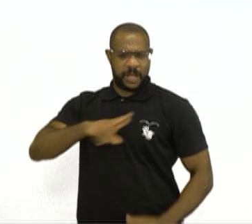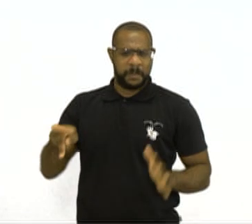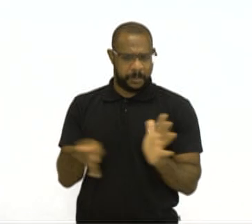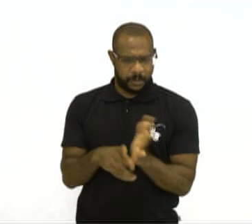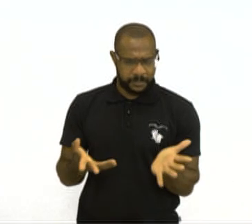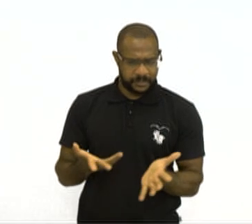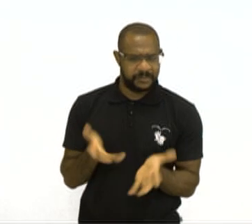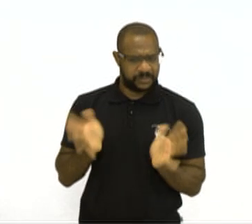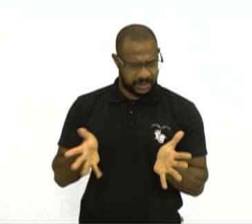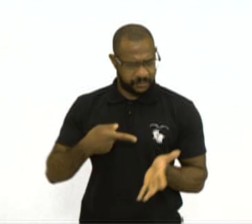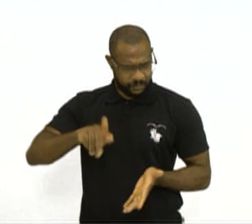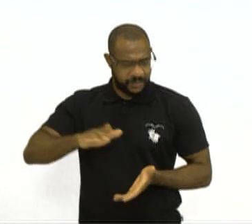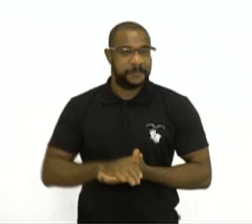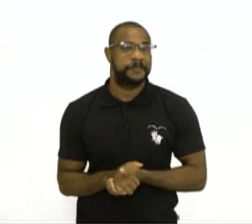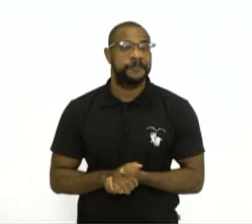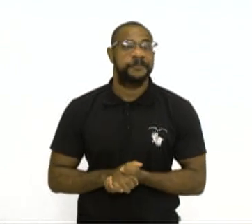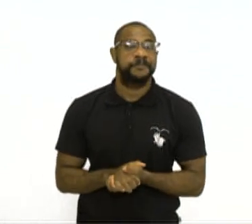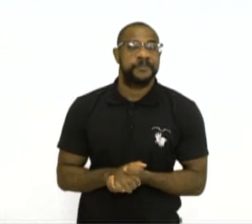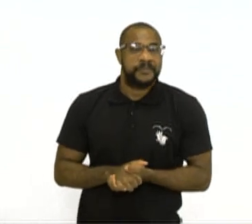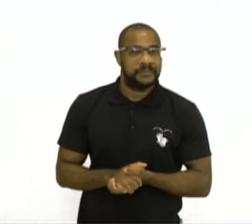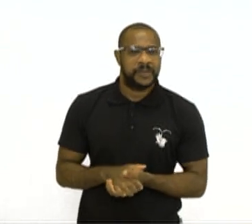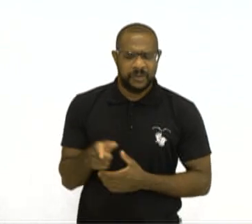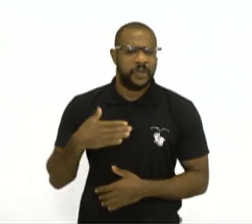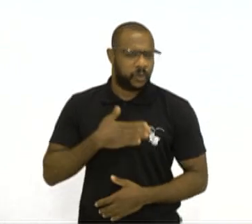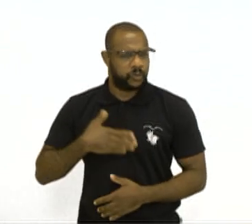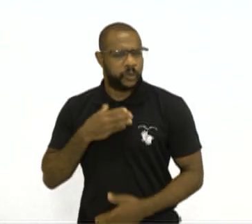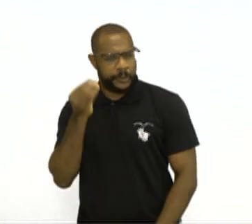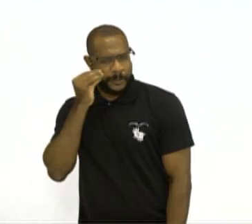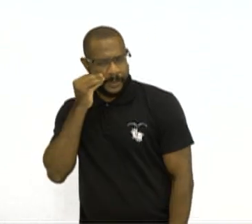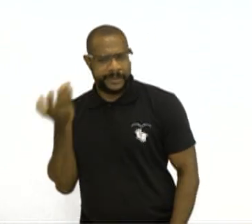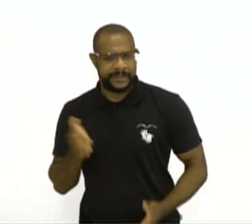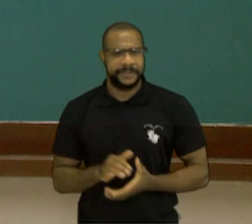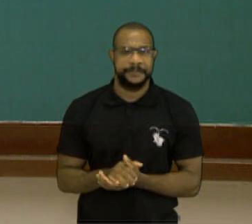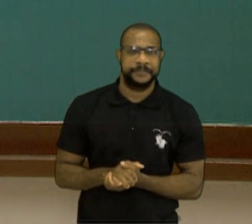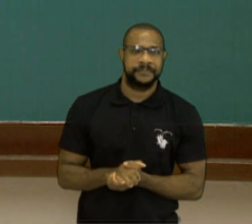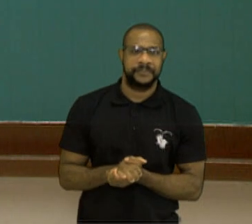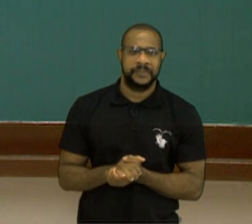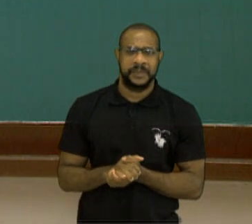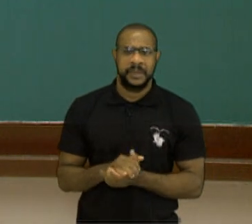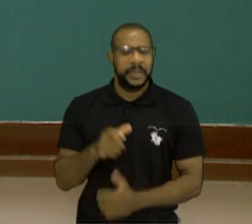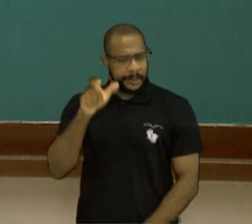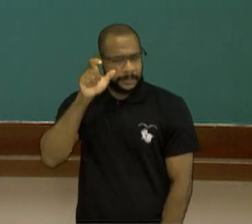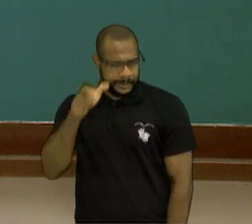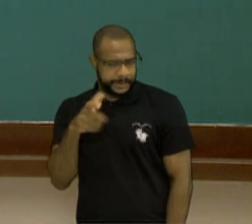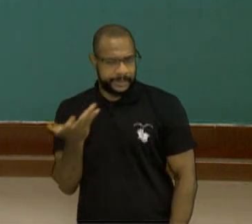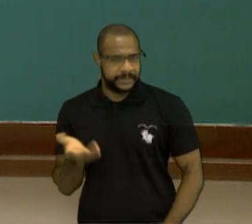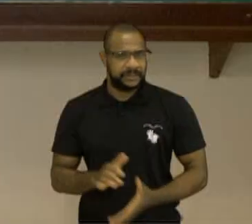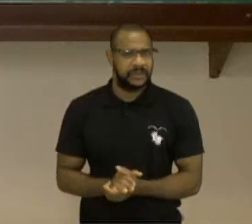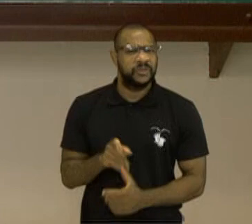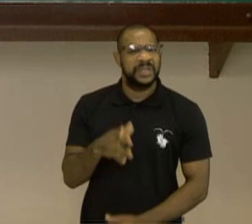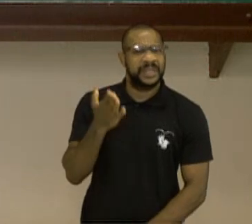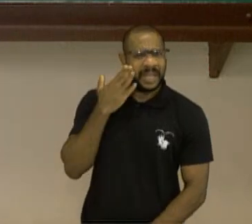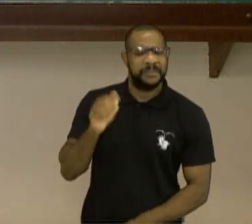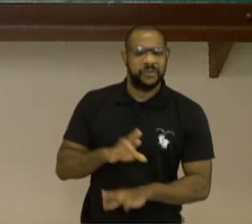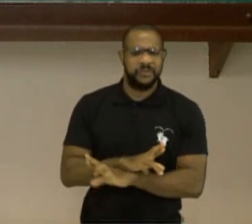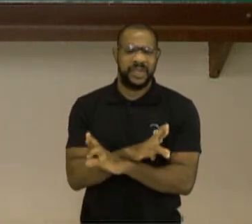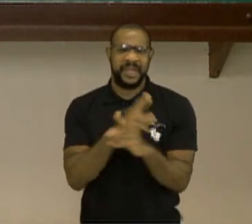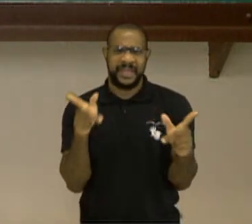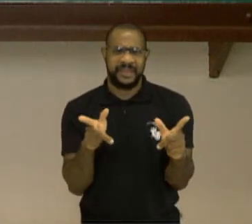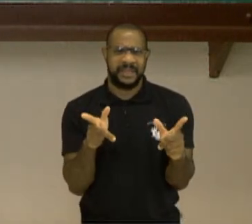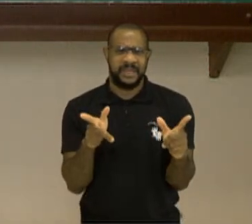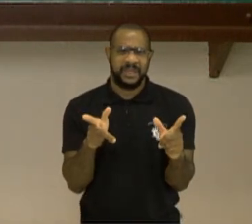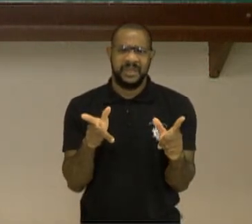da sua região? E você gostou da experiência? Foi interessante? Você sabe diferenciar uma festa